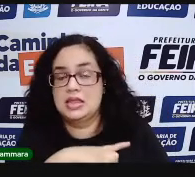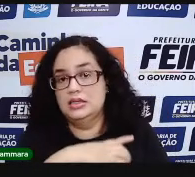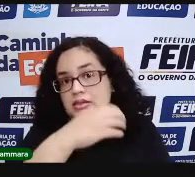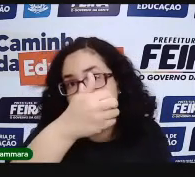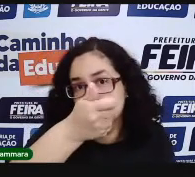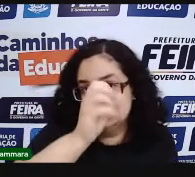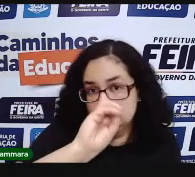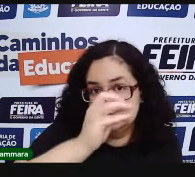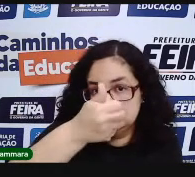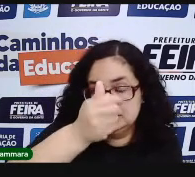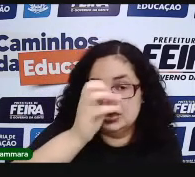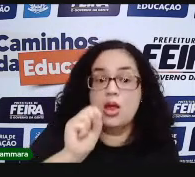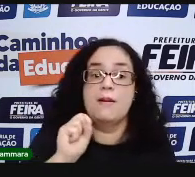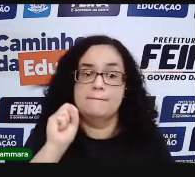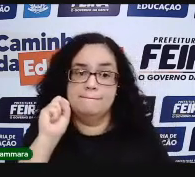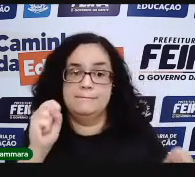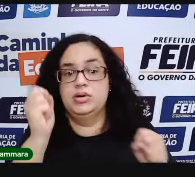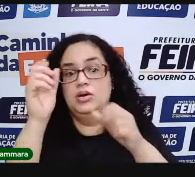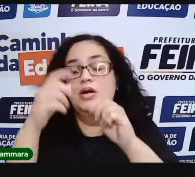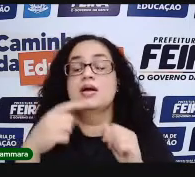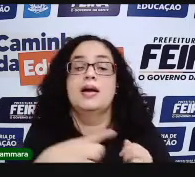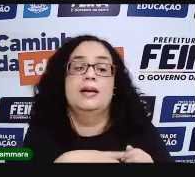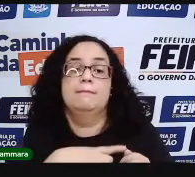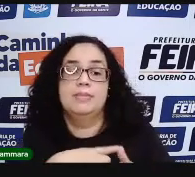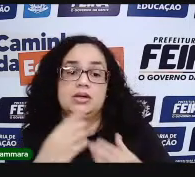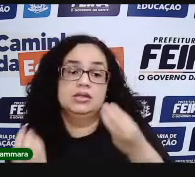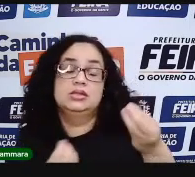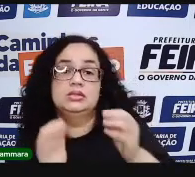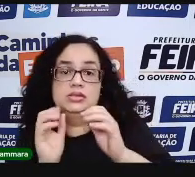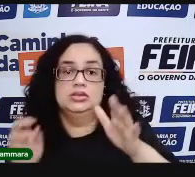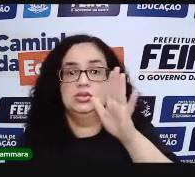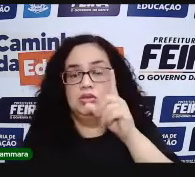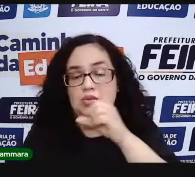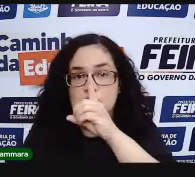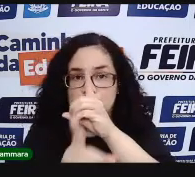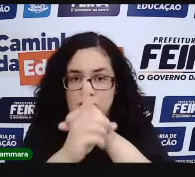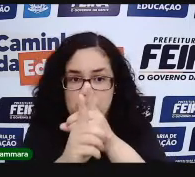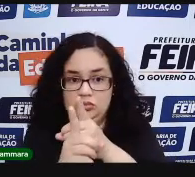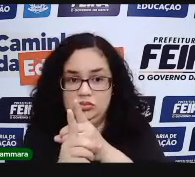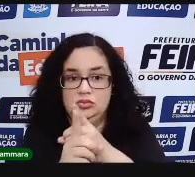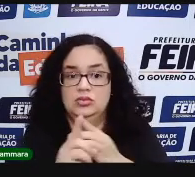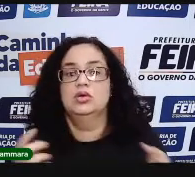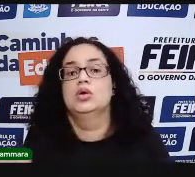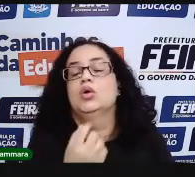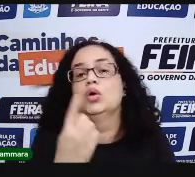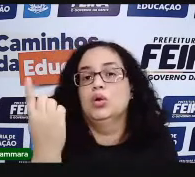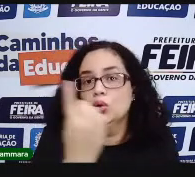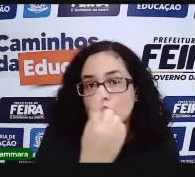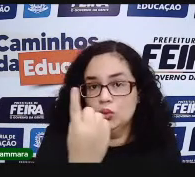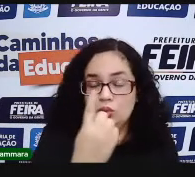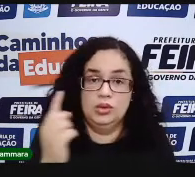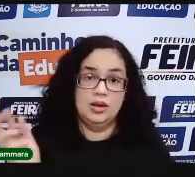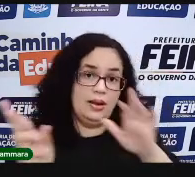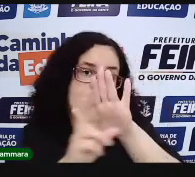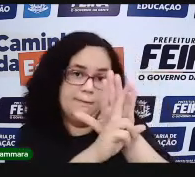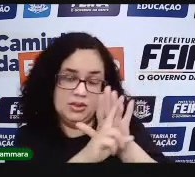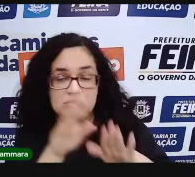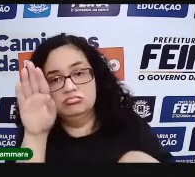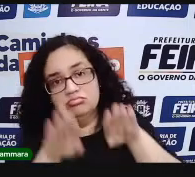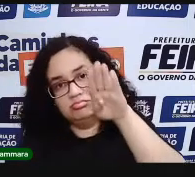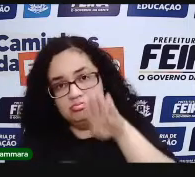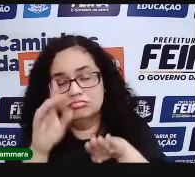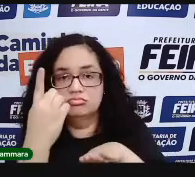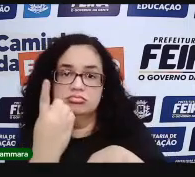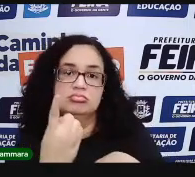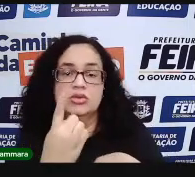porque nós temos 10. E ele é posicional porque vai depender da posição que ele se encontra. Então, o 1 pode estar representando o 1,